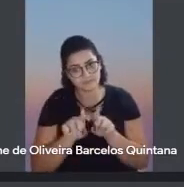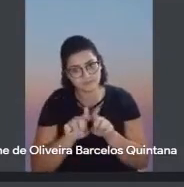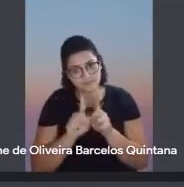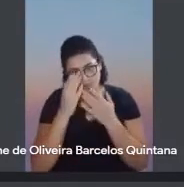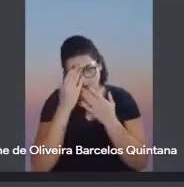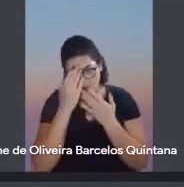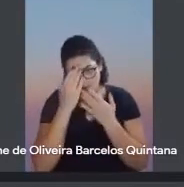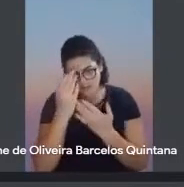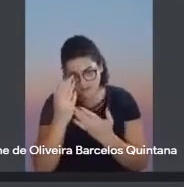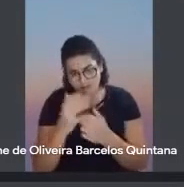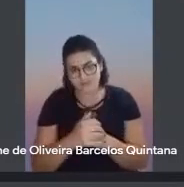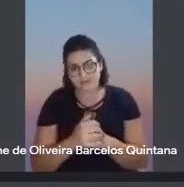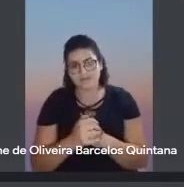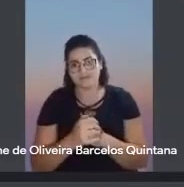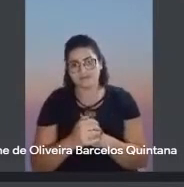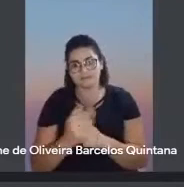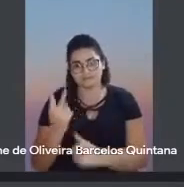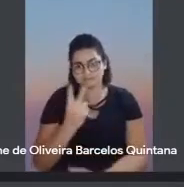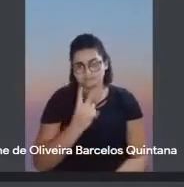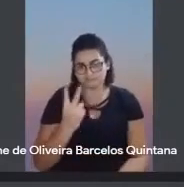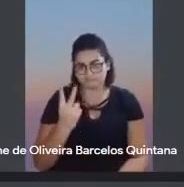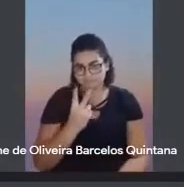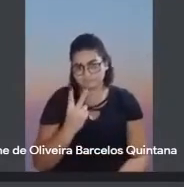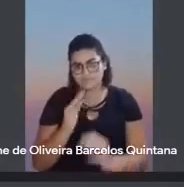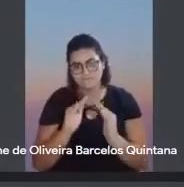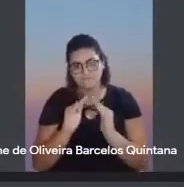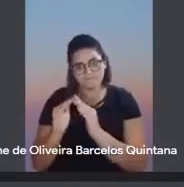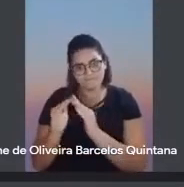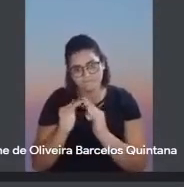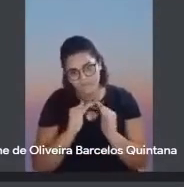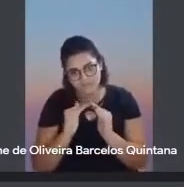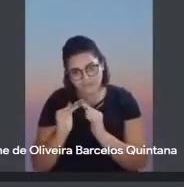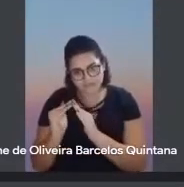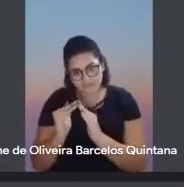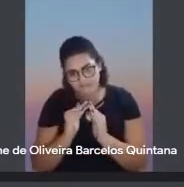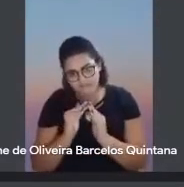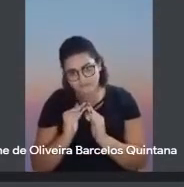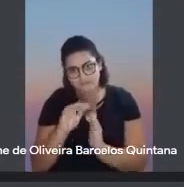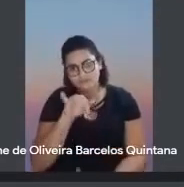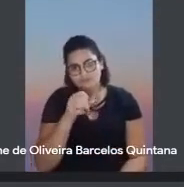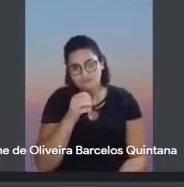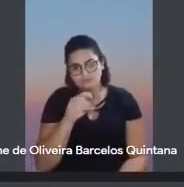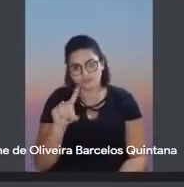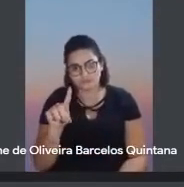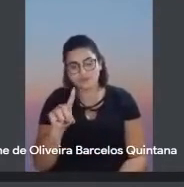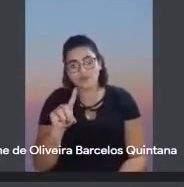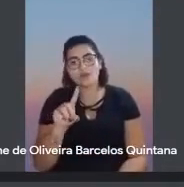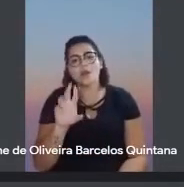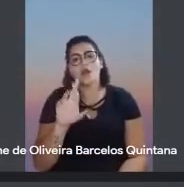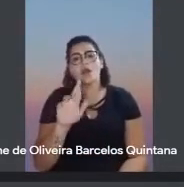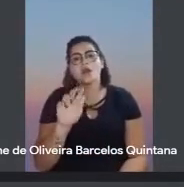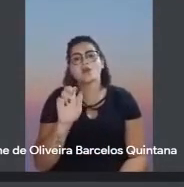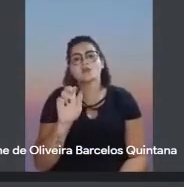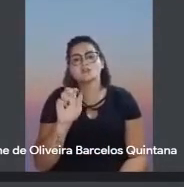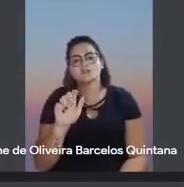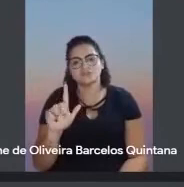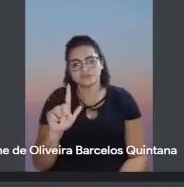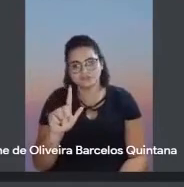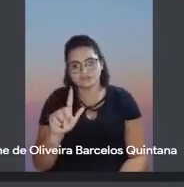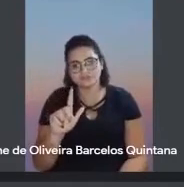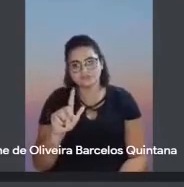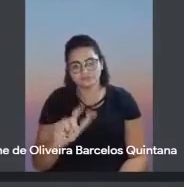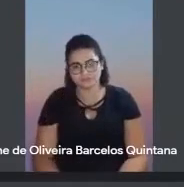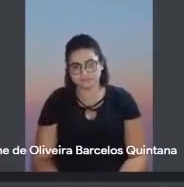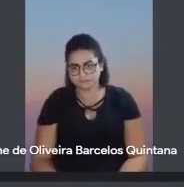nosso casal de amigos e vizinhos, o João e a Gabriela Rangel. que, antes da